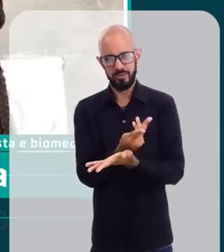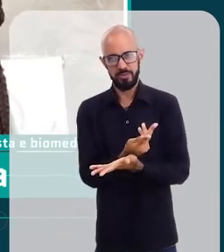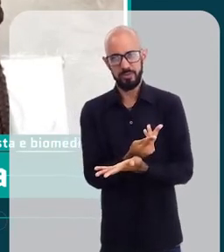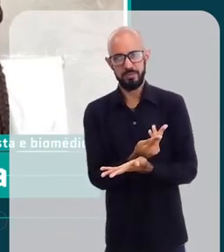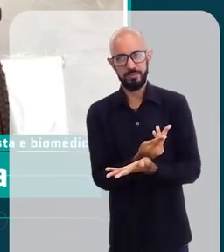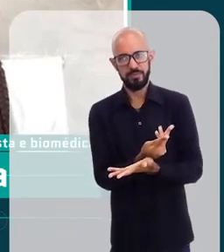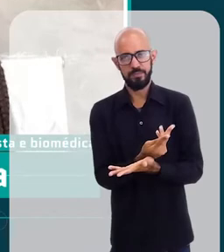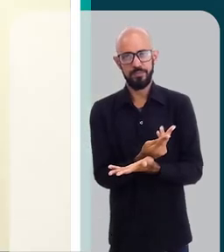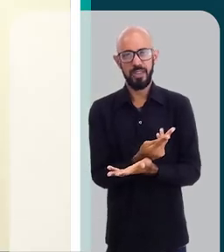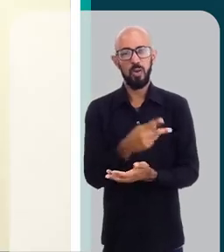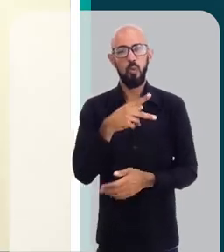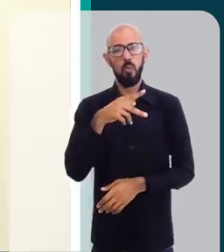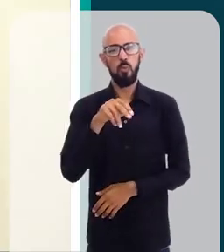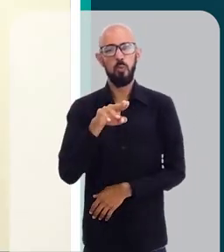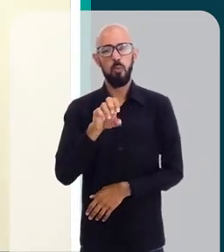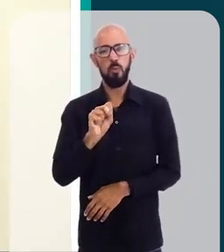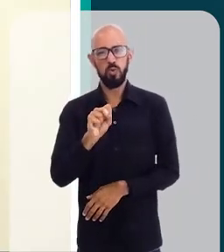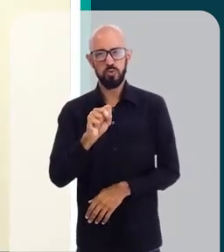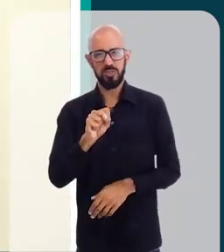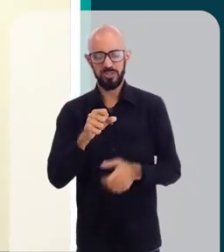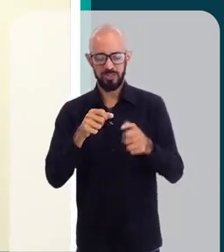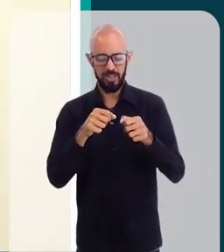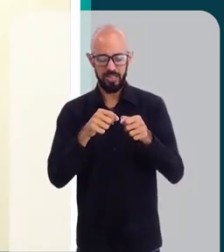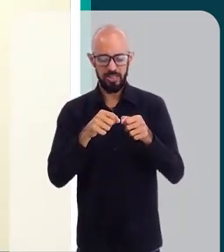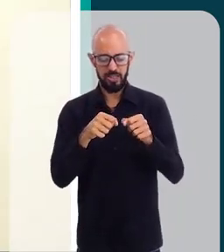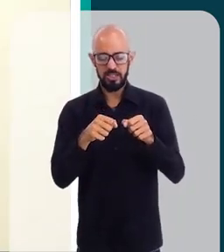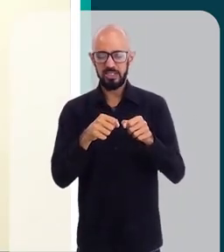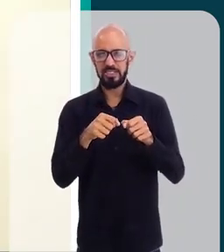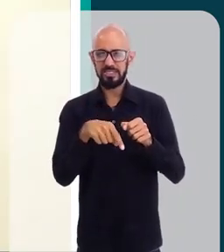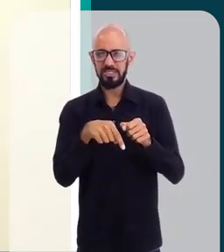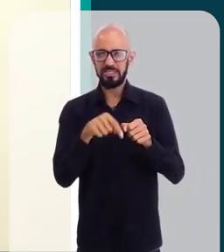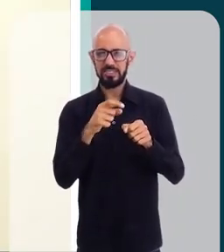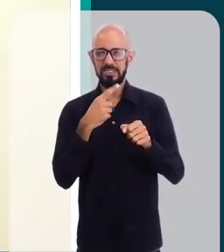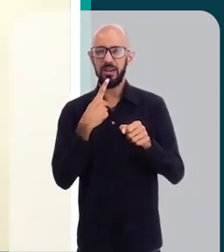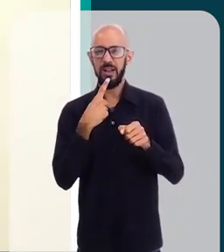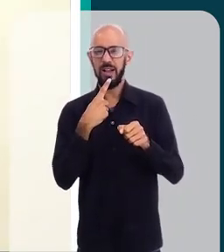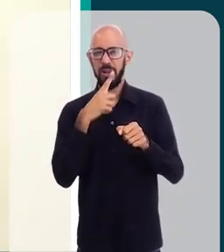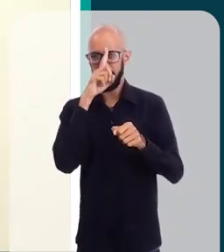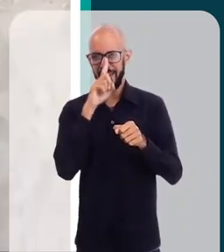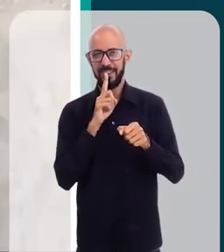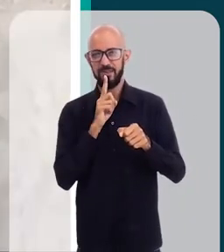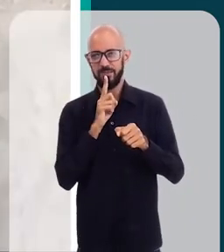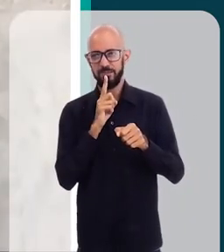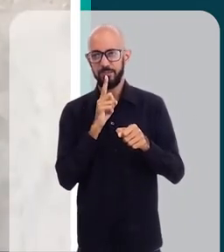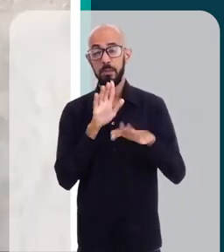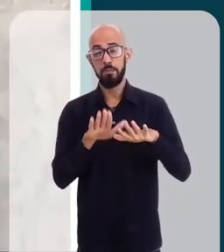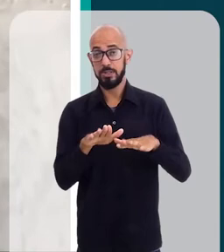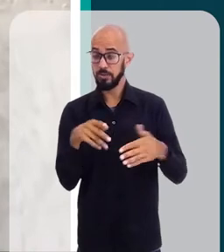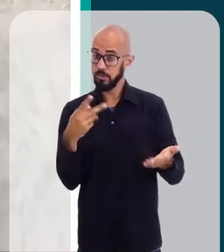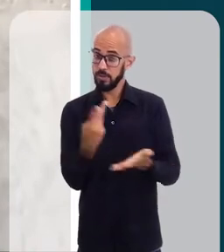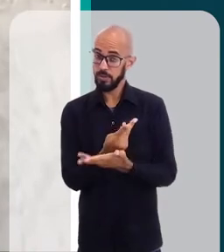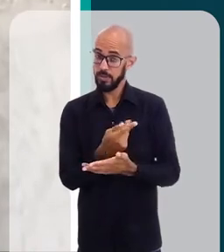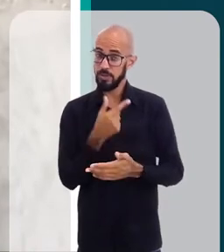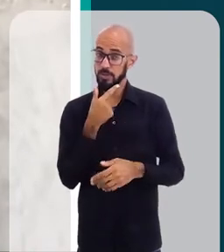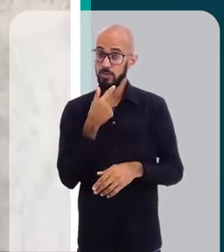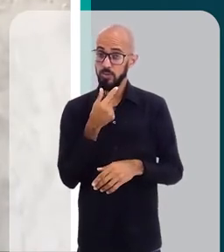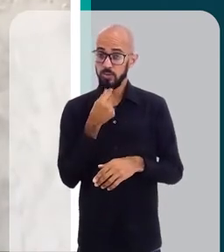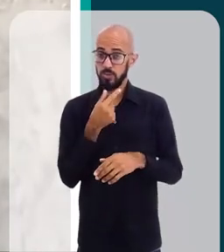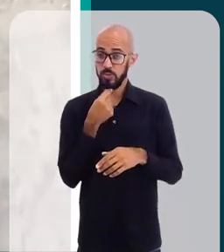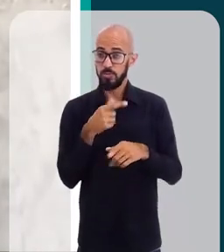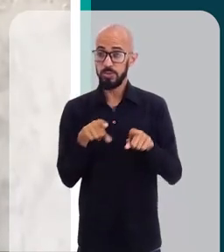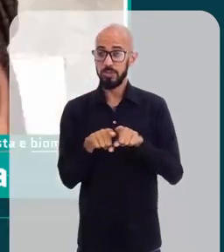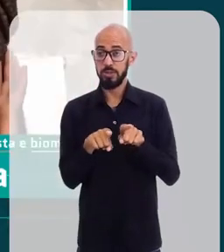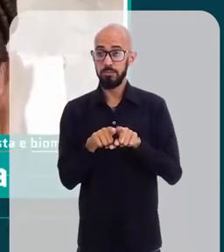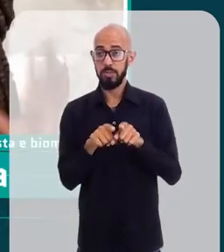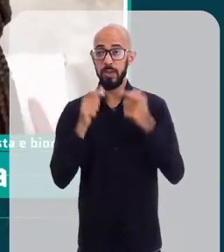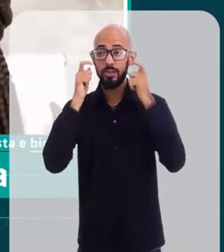encravado, está com pus, é a folicolite, entendeu? Também já conecte muito aos homens na questão da